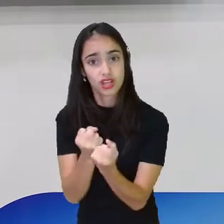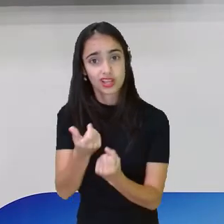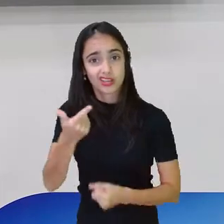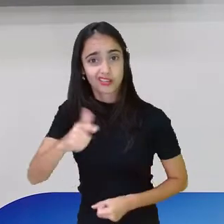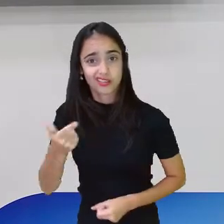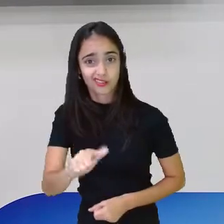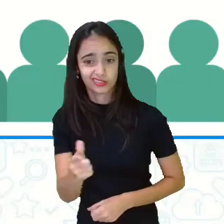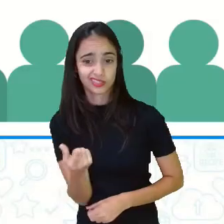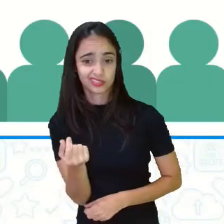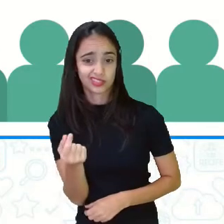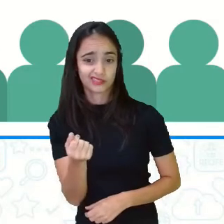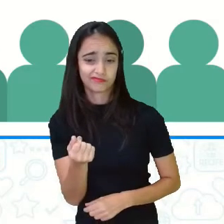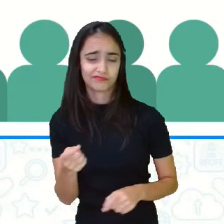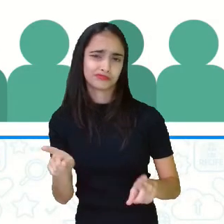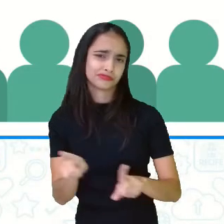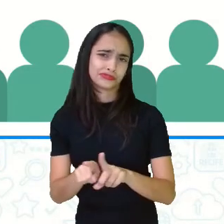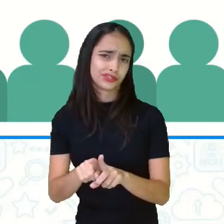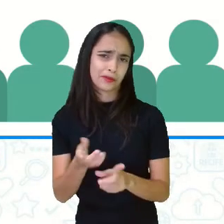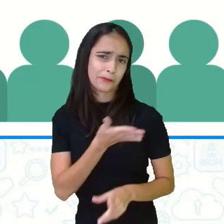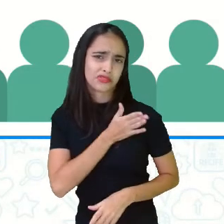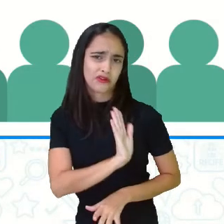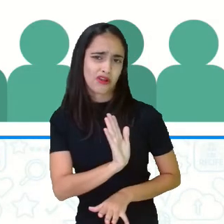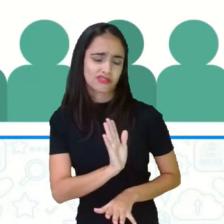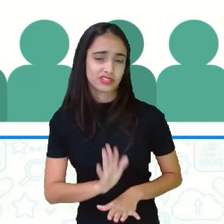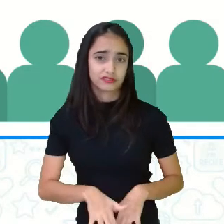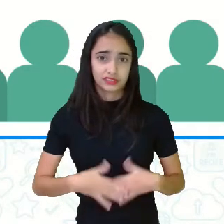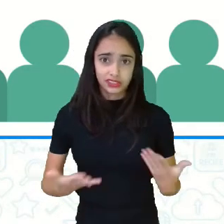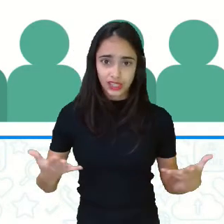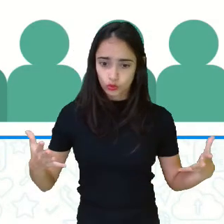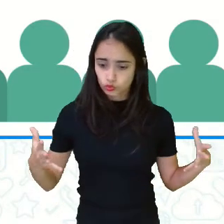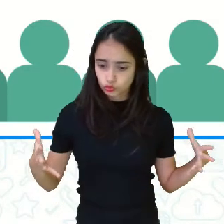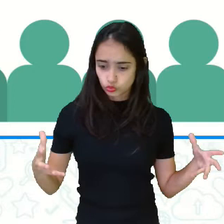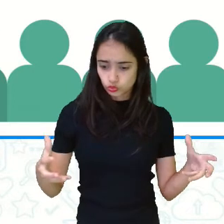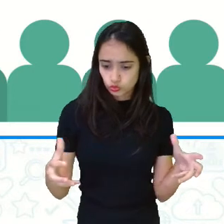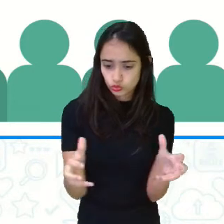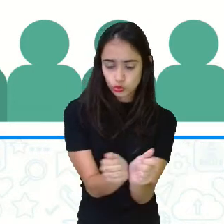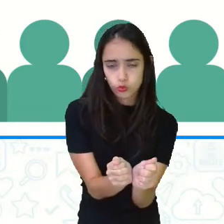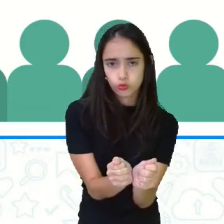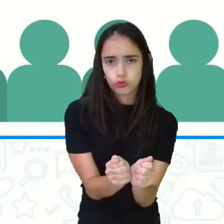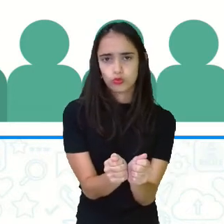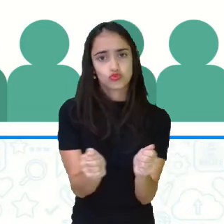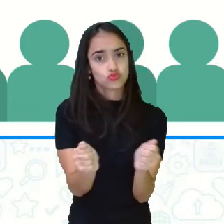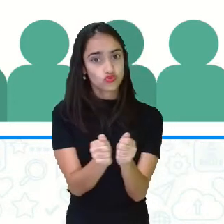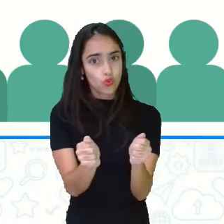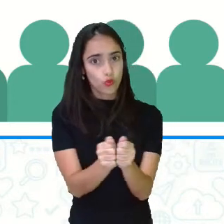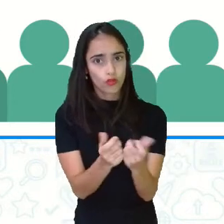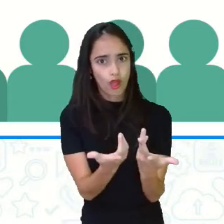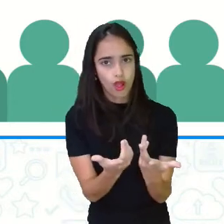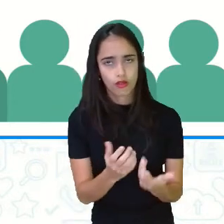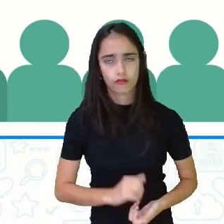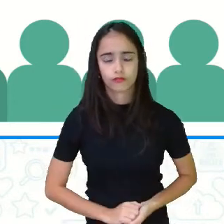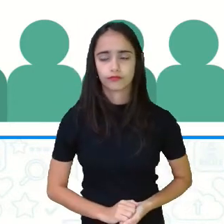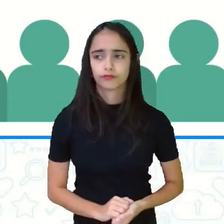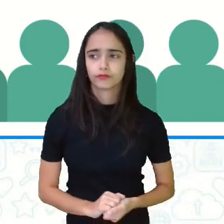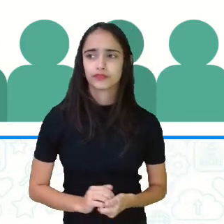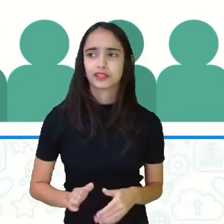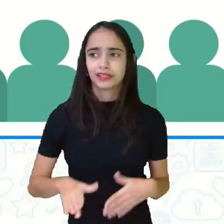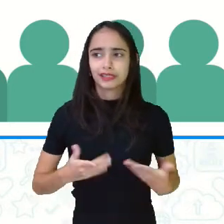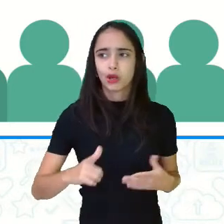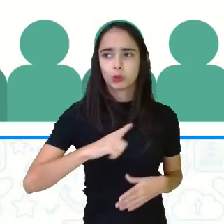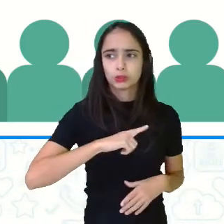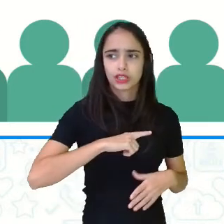o que aconteceu. Graças a isso, começaram a circular propagandas republicanas e o surgimento de clubes